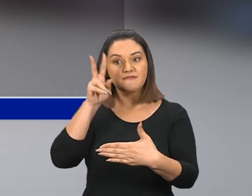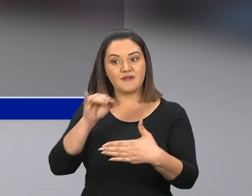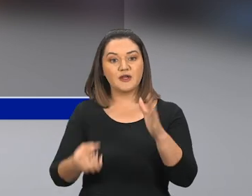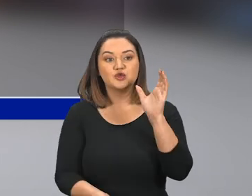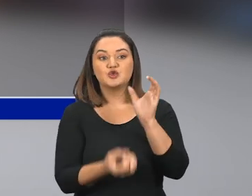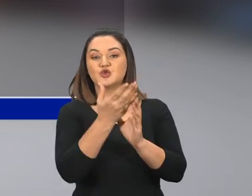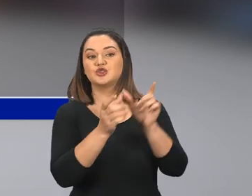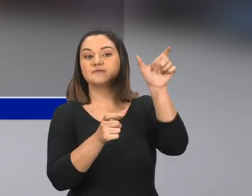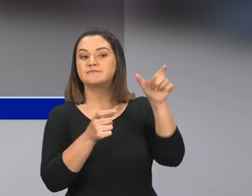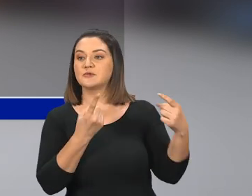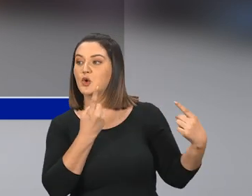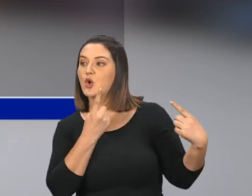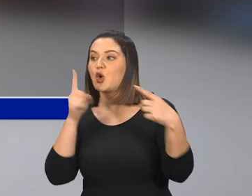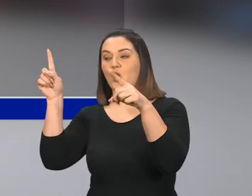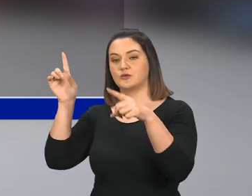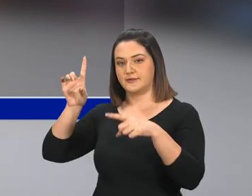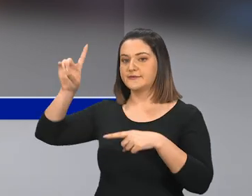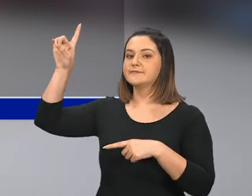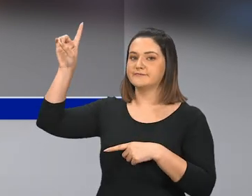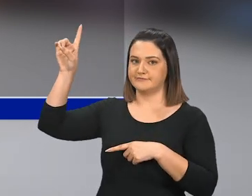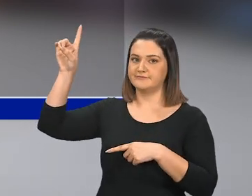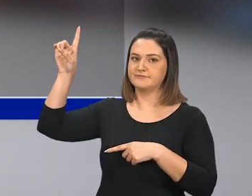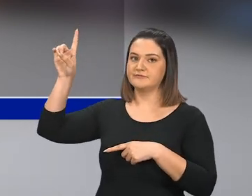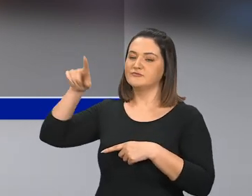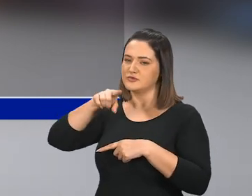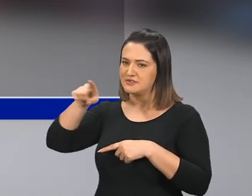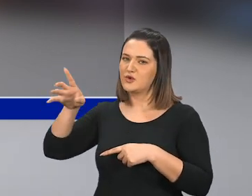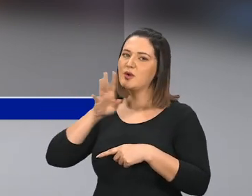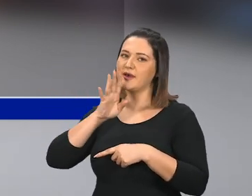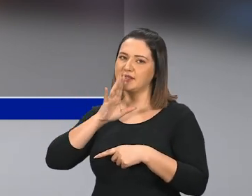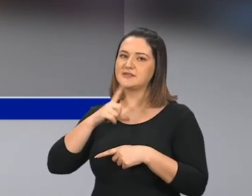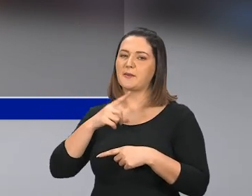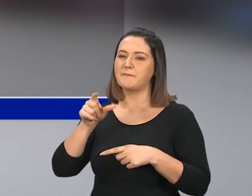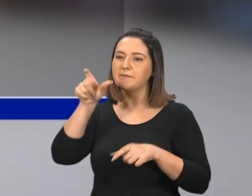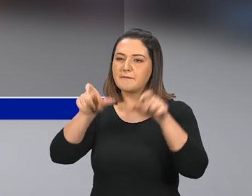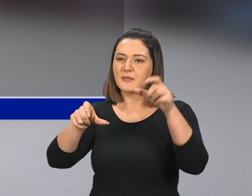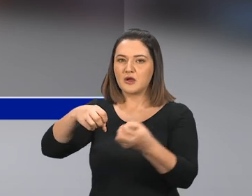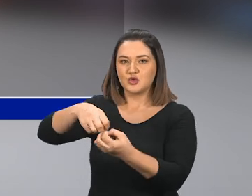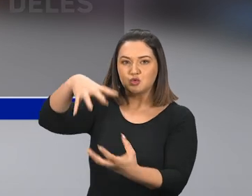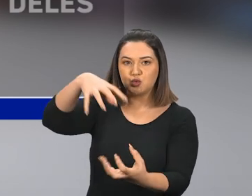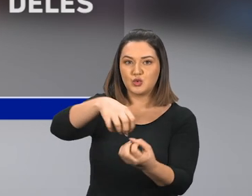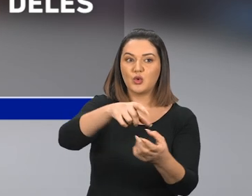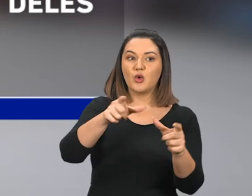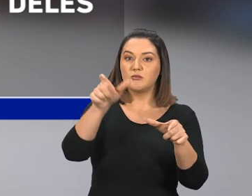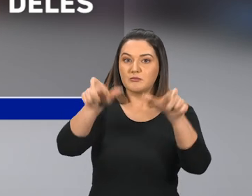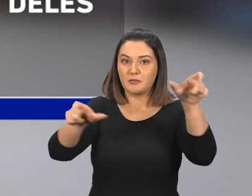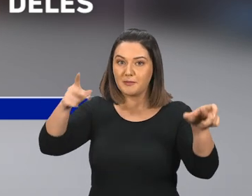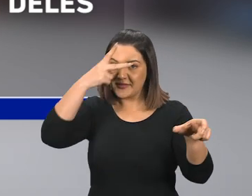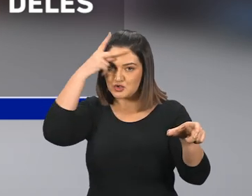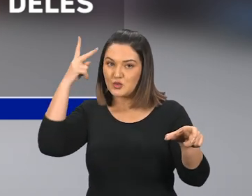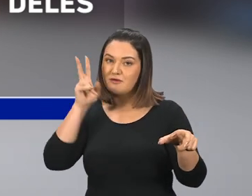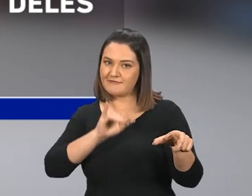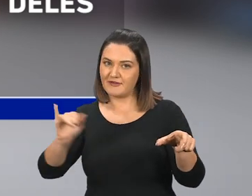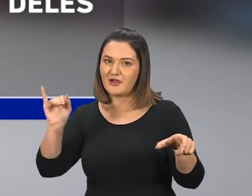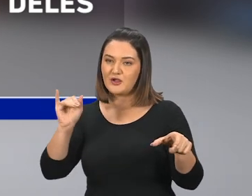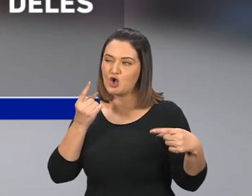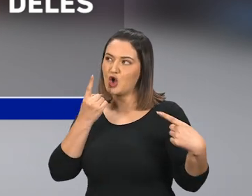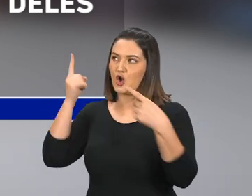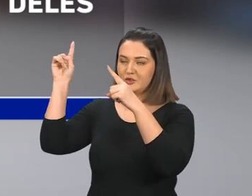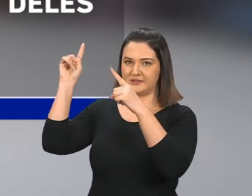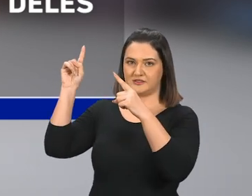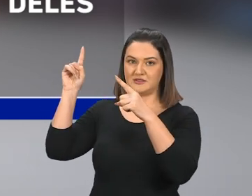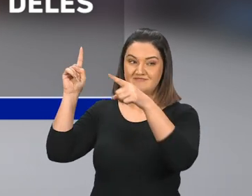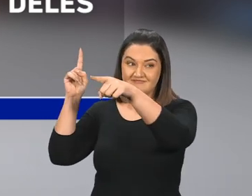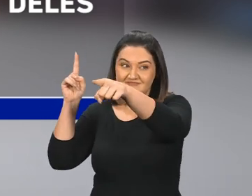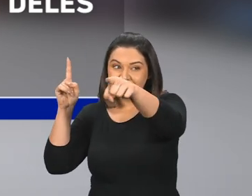agora muitos anticristos têm surgido, pelo que conhecemos que é a última hora. Verso 19, eles,